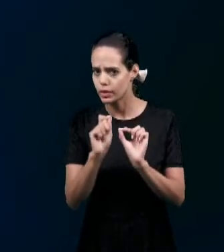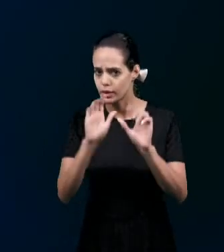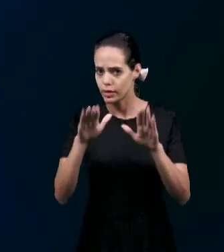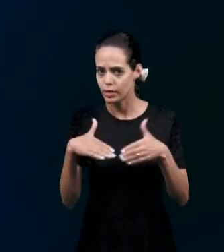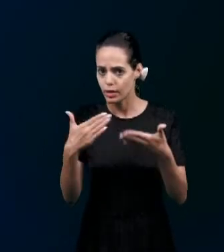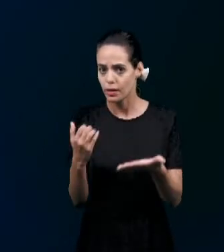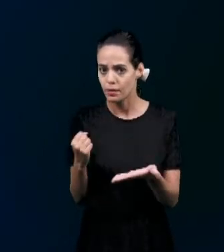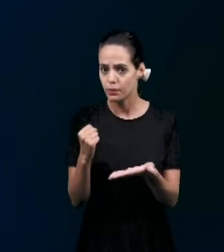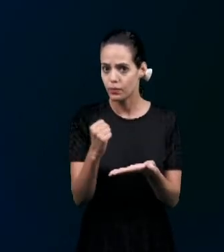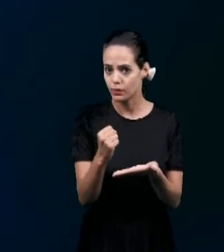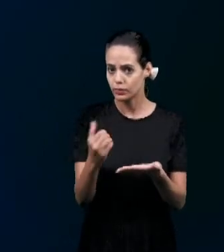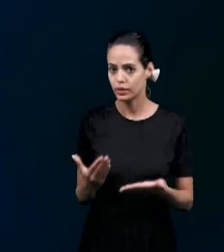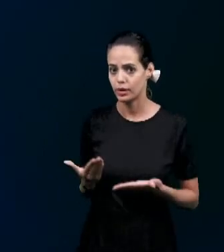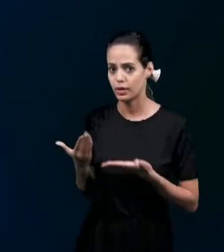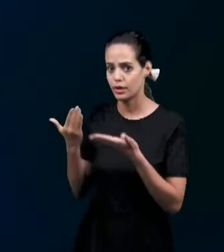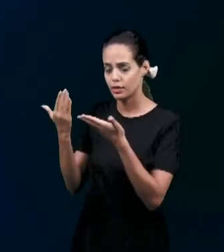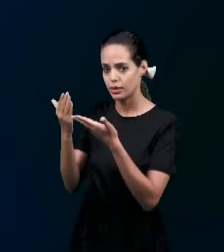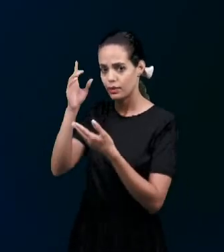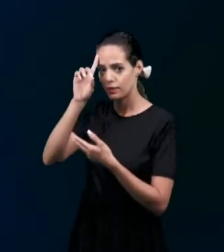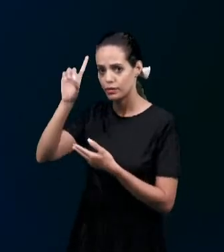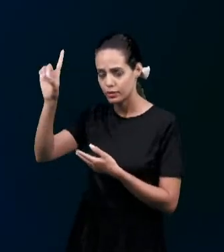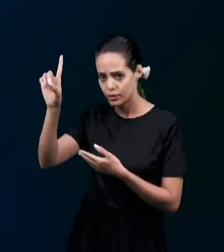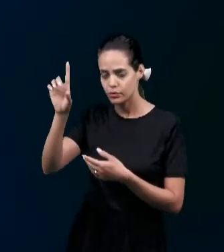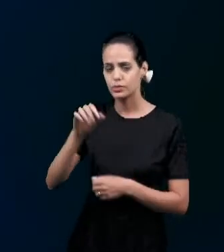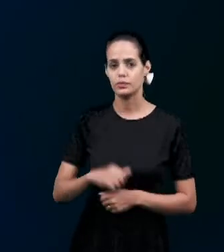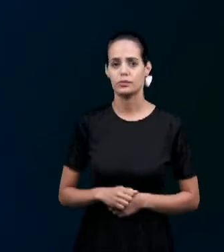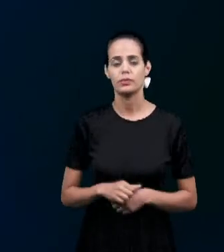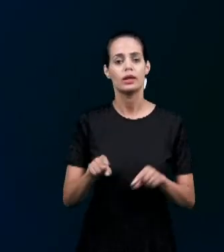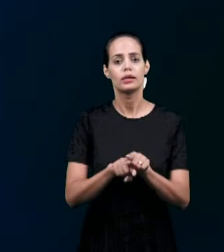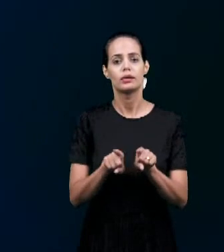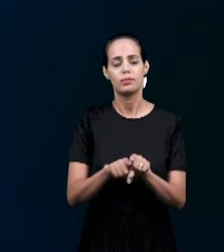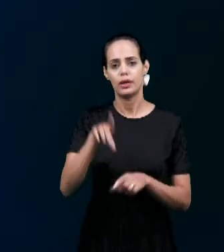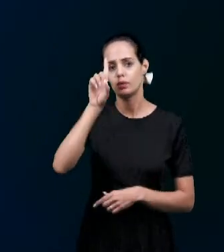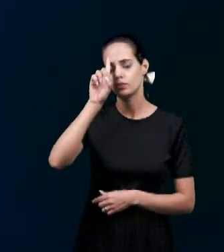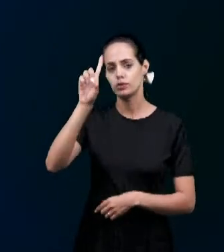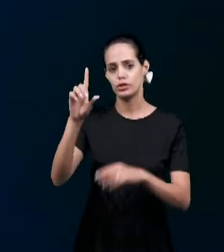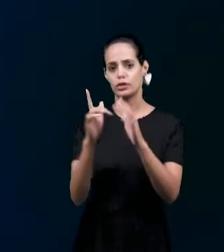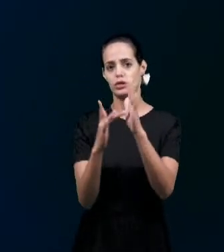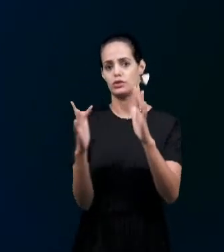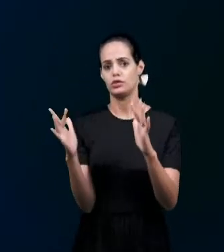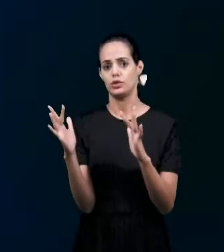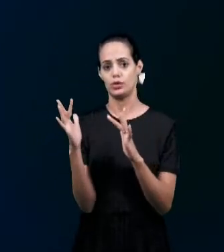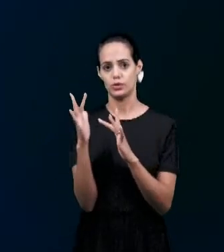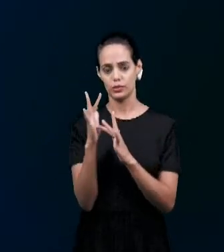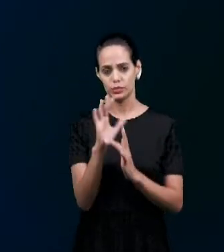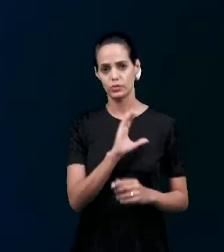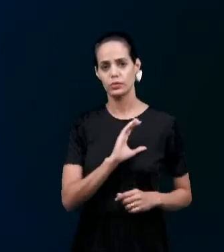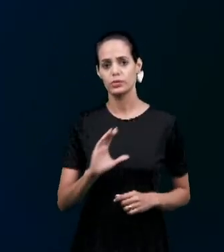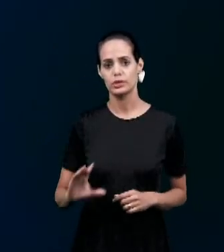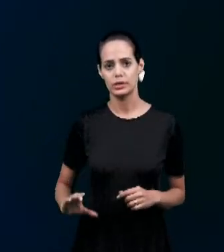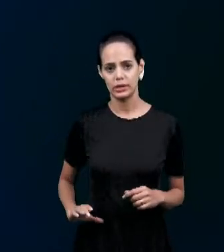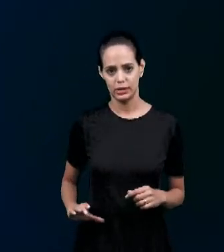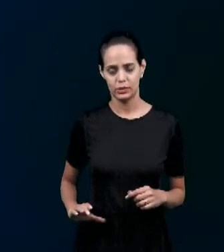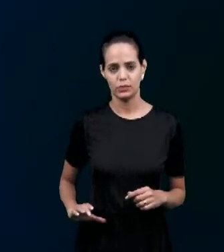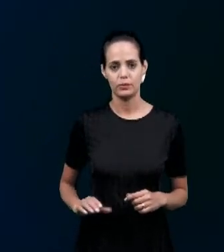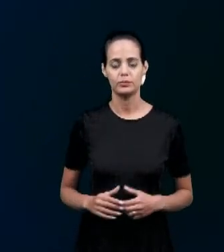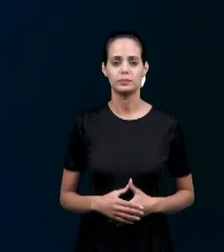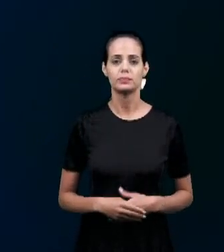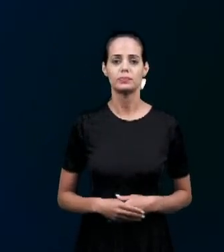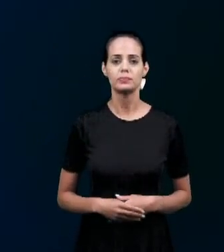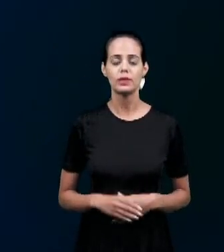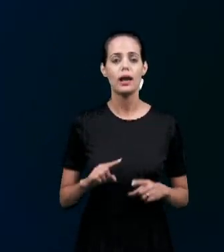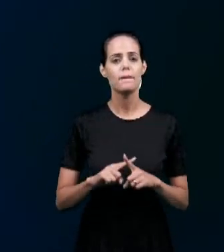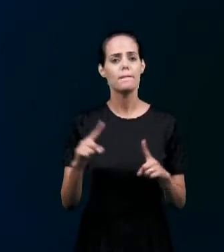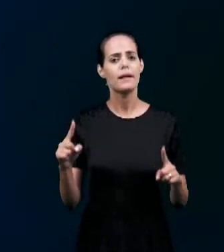E o dia Nós poderíamos destacar Jesus Cristo Claro Com certeza Porém Eu vou destacar Aqui o verbo Sois Por quê?